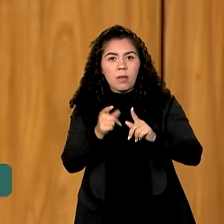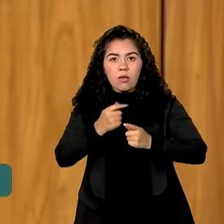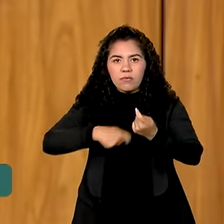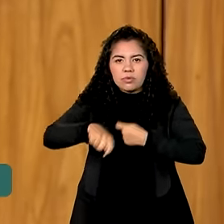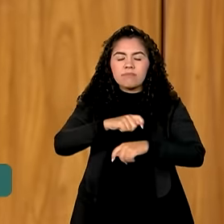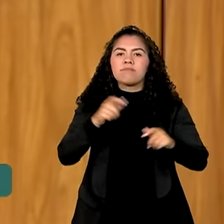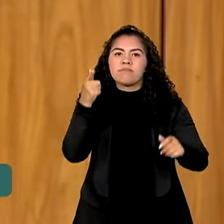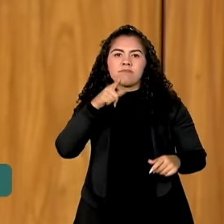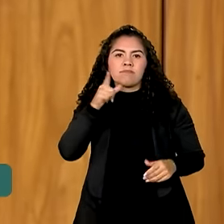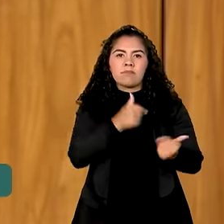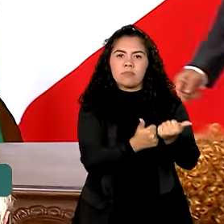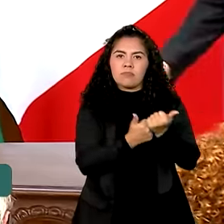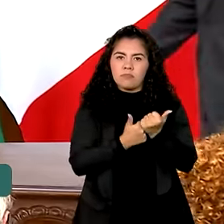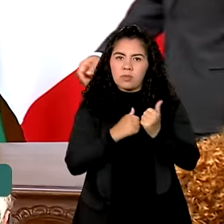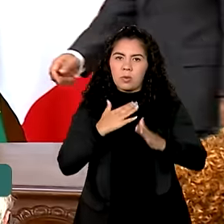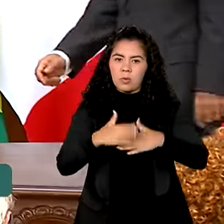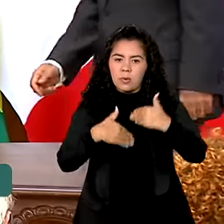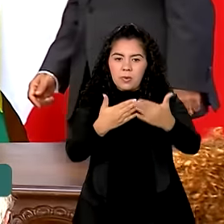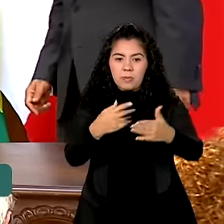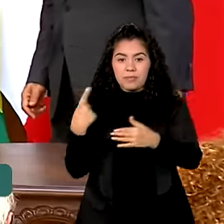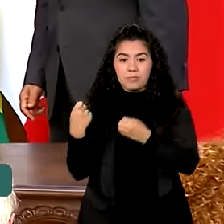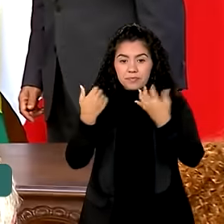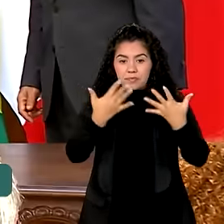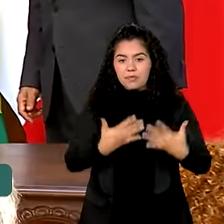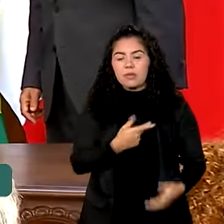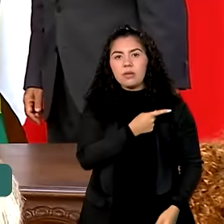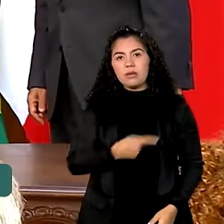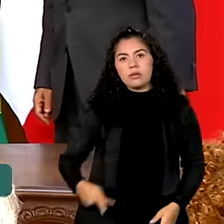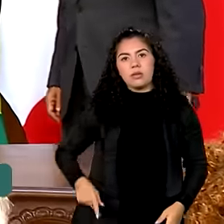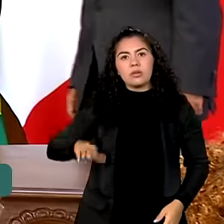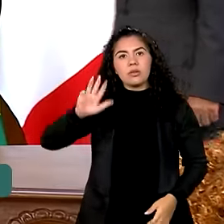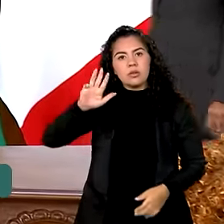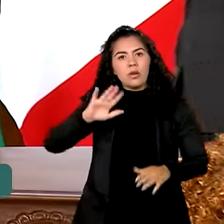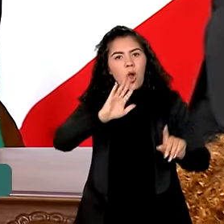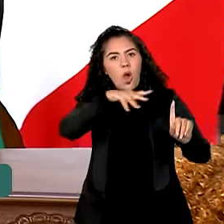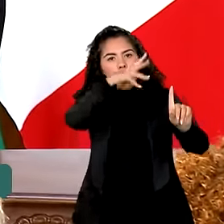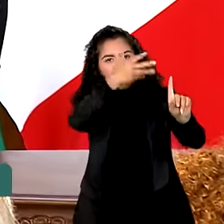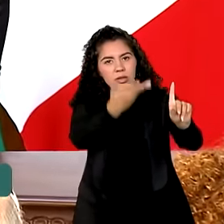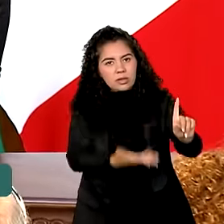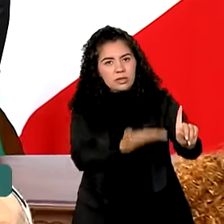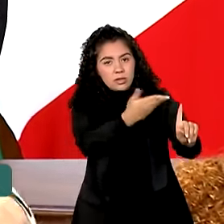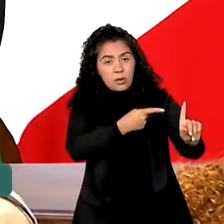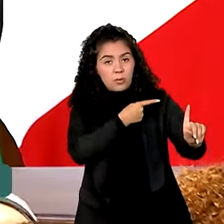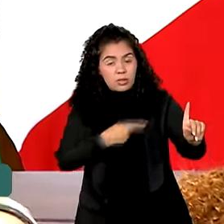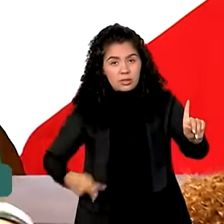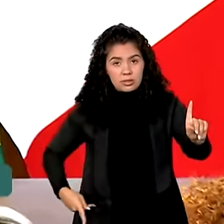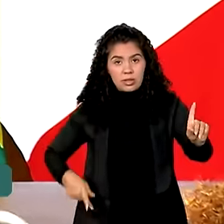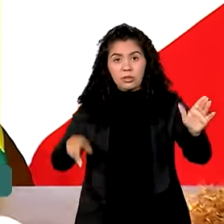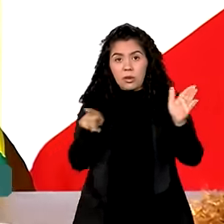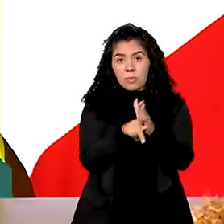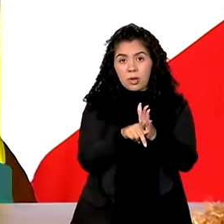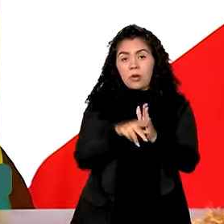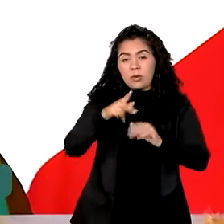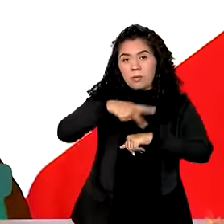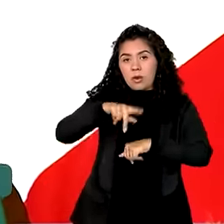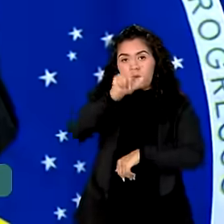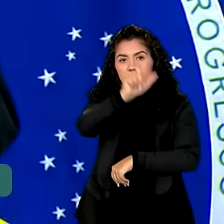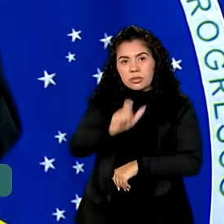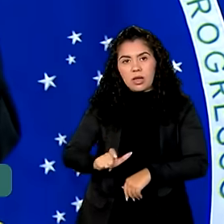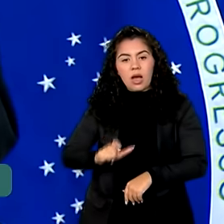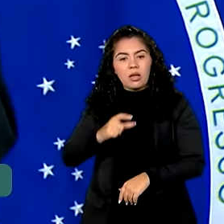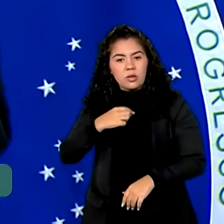contribuir muito nesse sentido. Lula homenageou Matarela com a Ordem Nacional do Cruzeiro do Sul, uma das mais altas